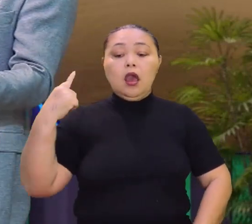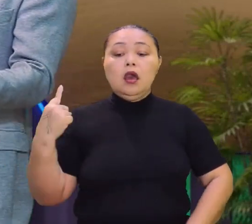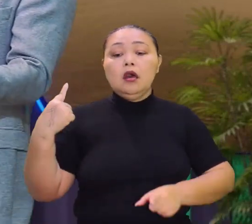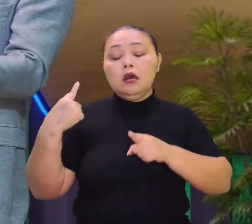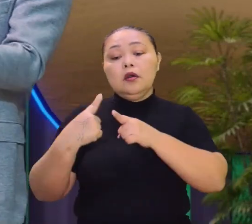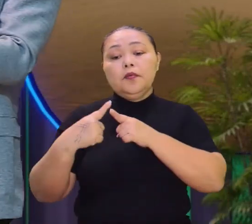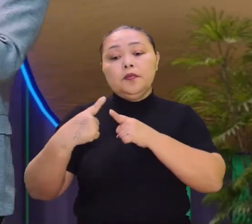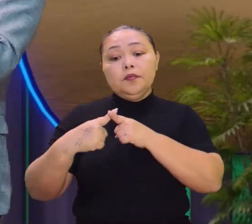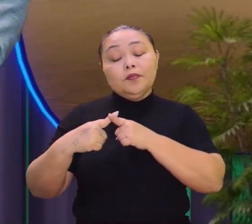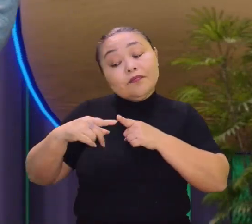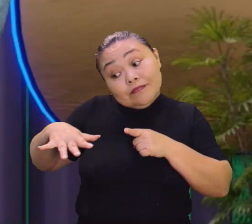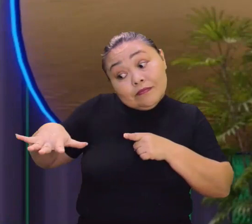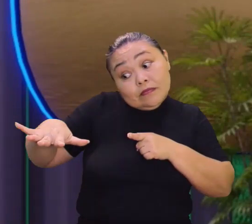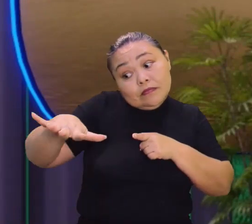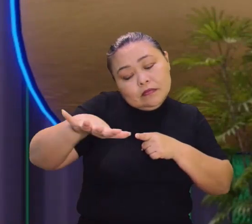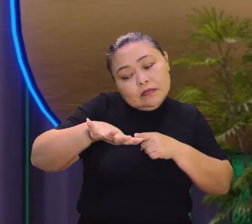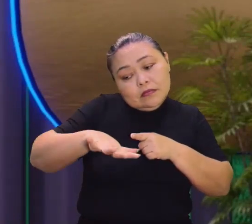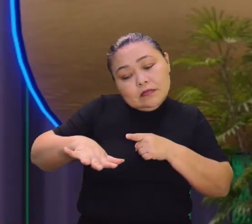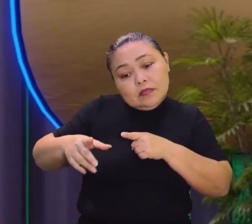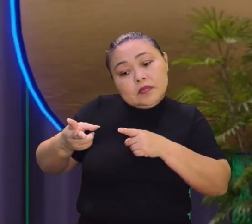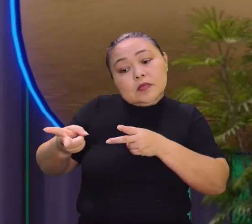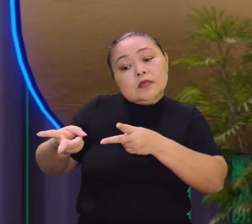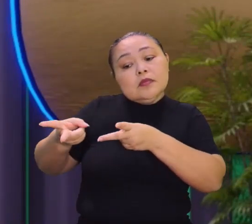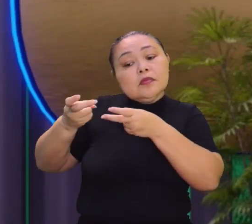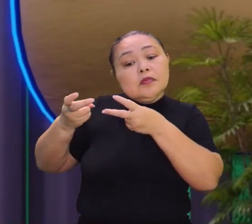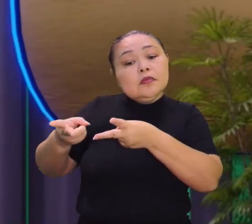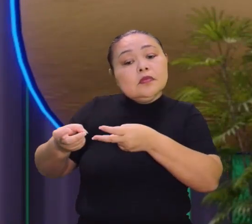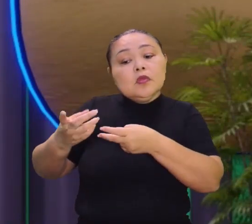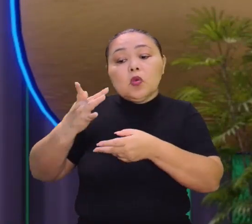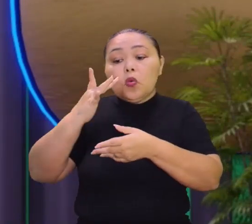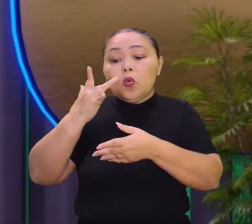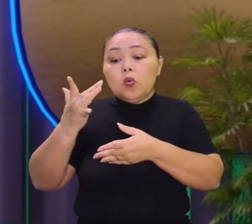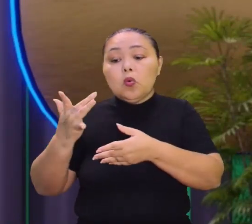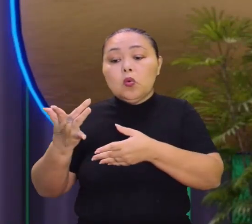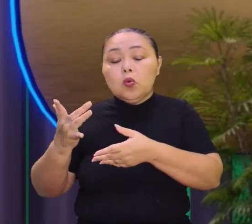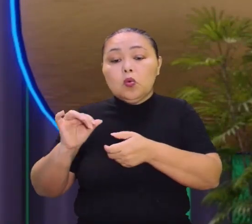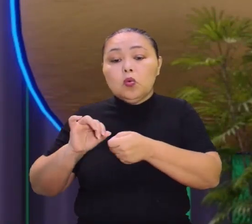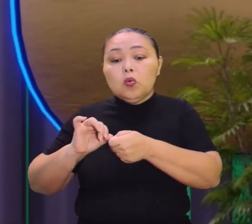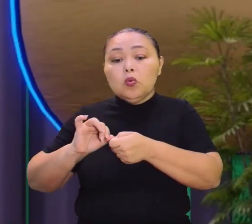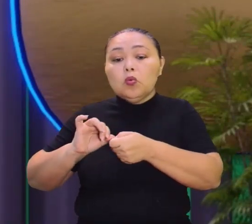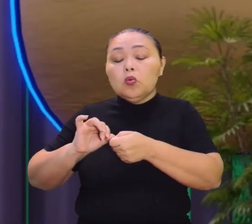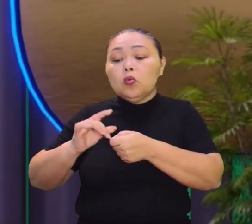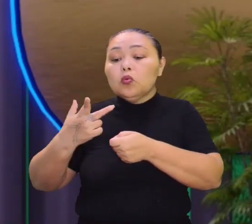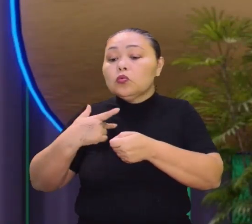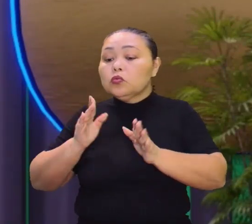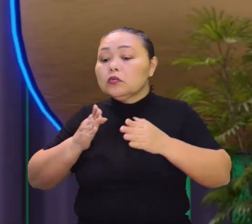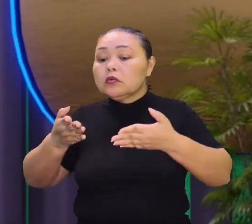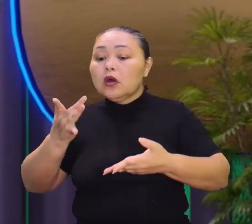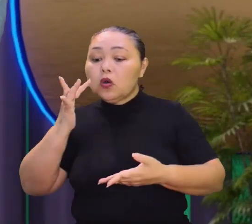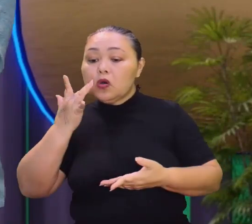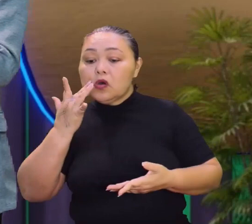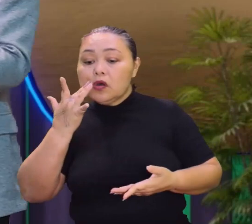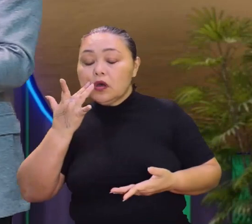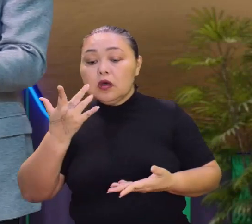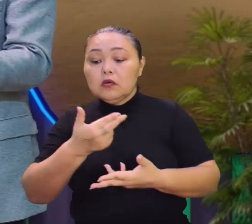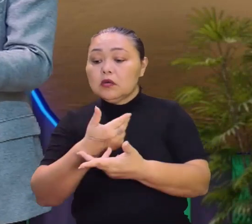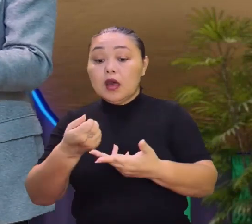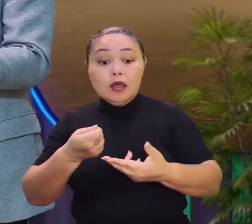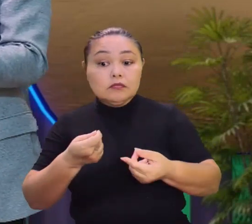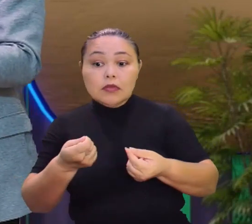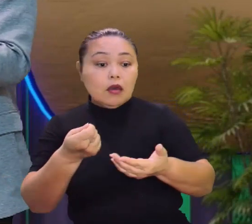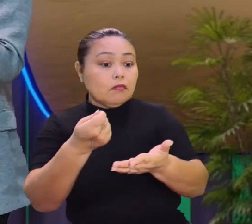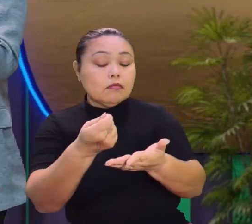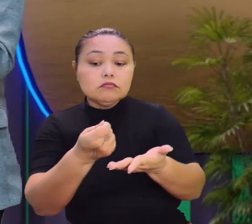Justamente porque naquela localidade estão tirando o quê? Ouro. Ouro. E tudo é na base do ouro. Exato. Muitas coisas